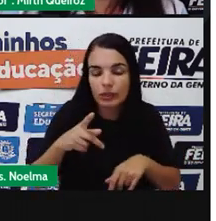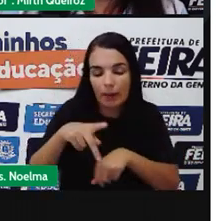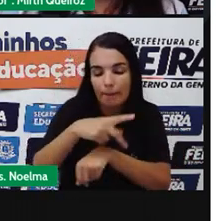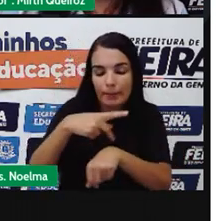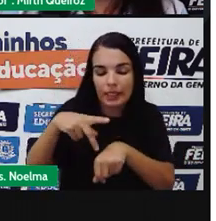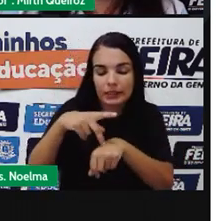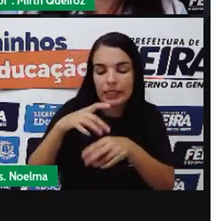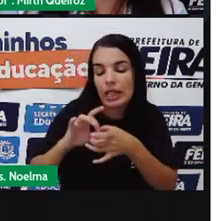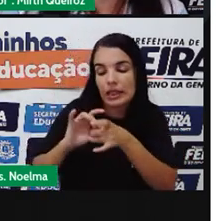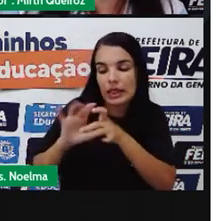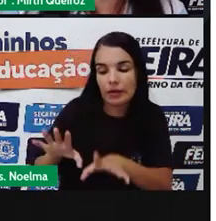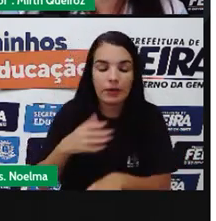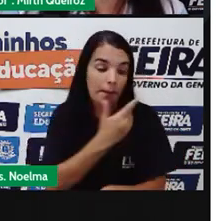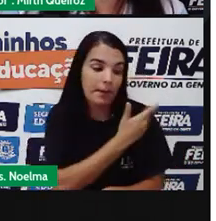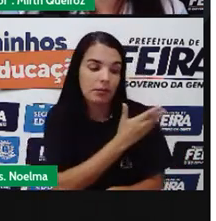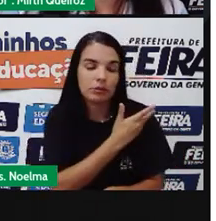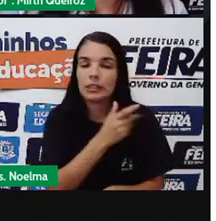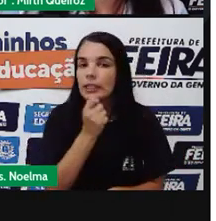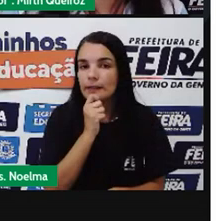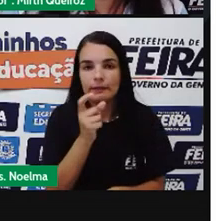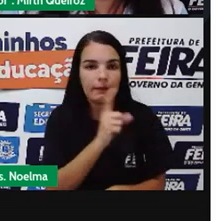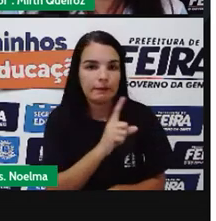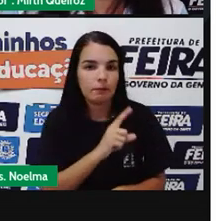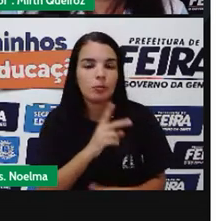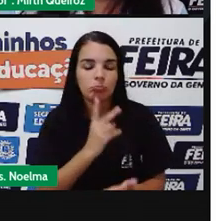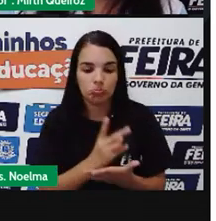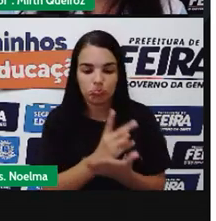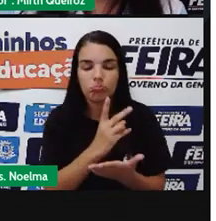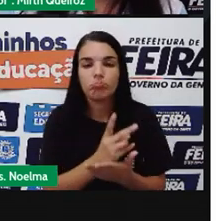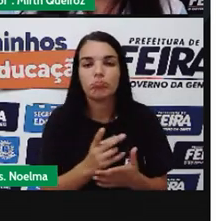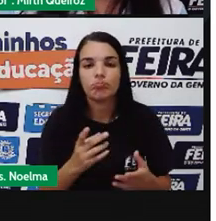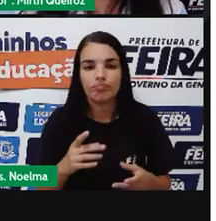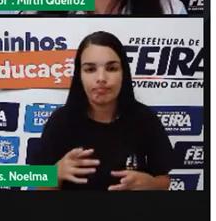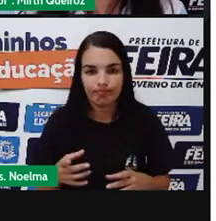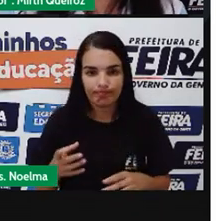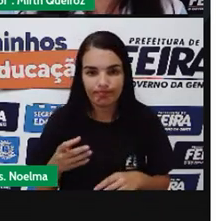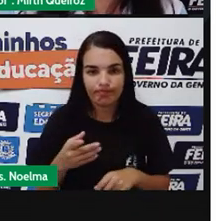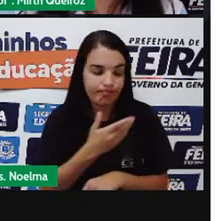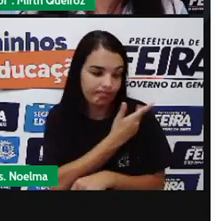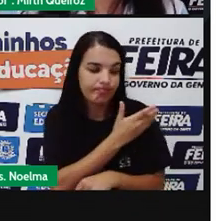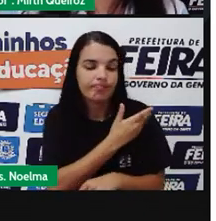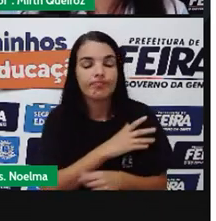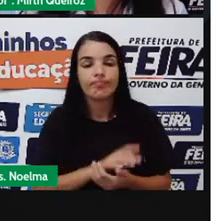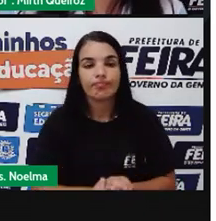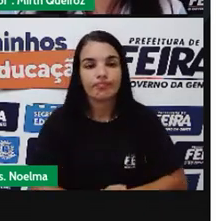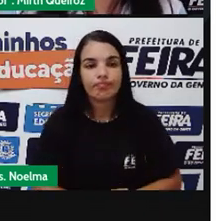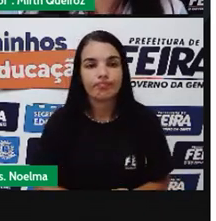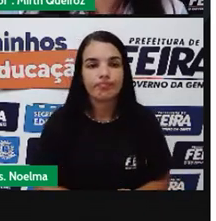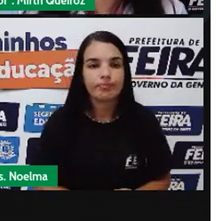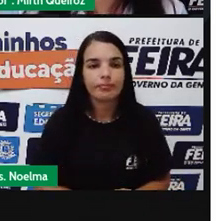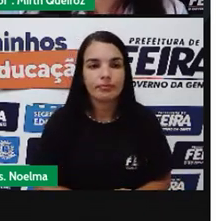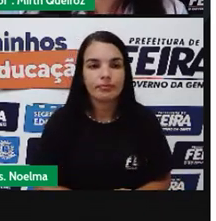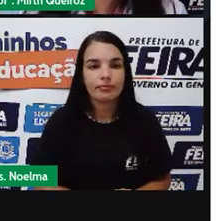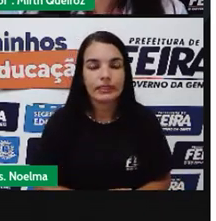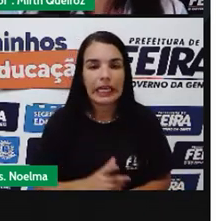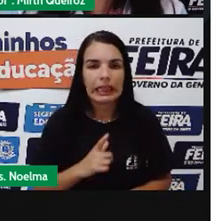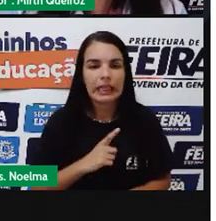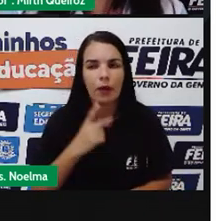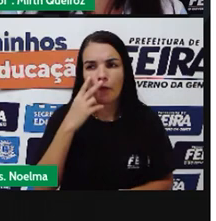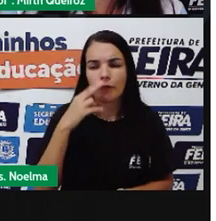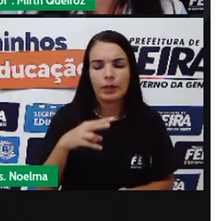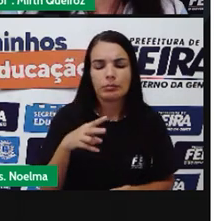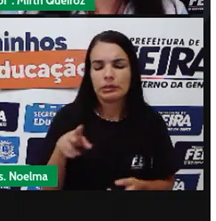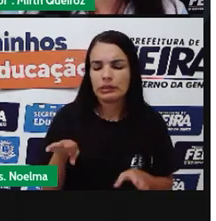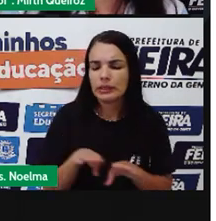preconceitos Infelizmente Não é E a gente vê Situações de racismo